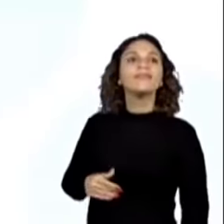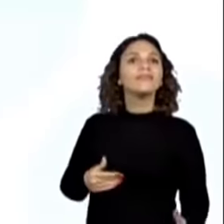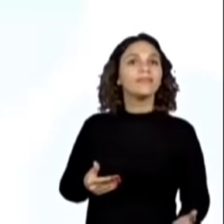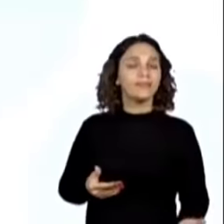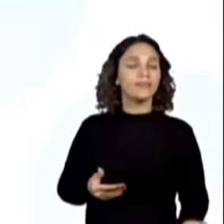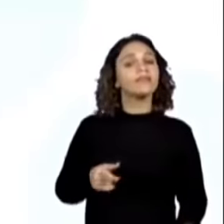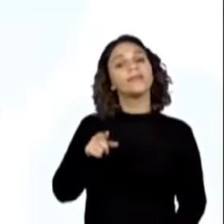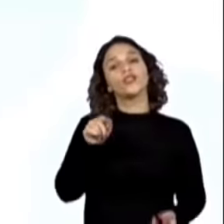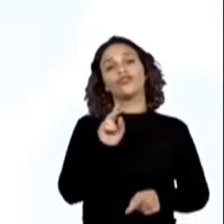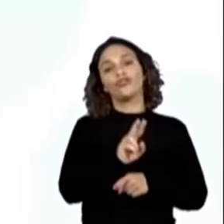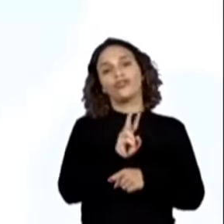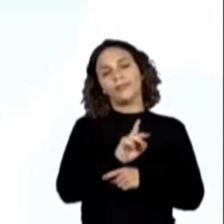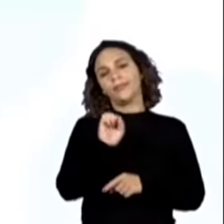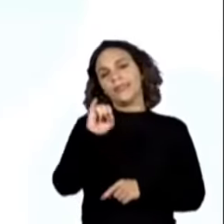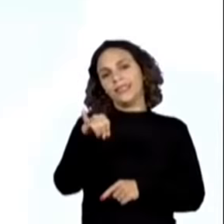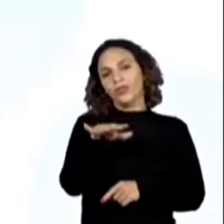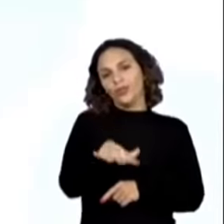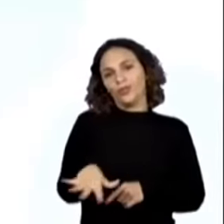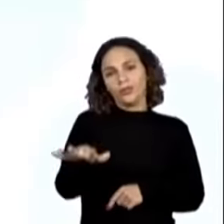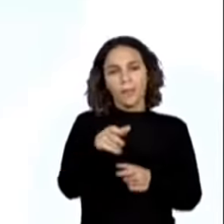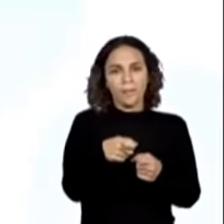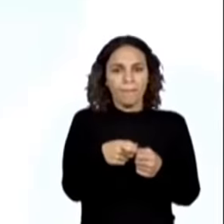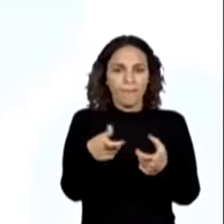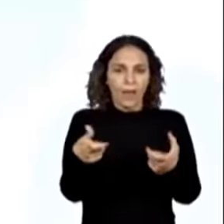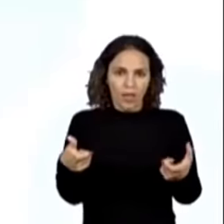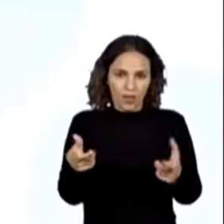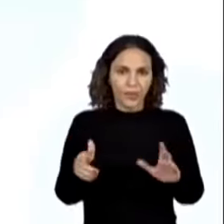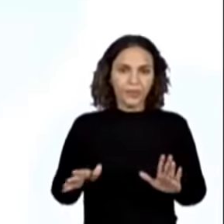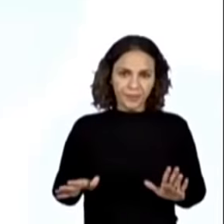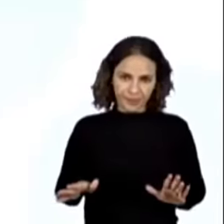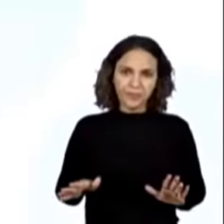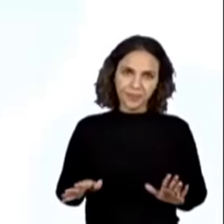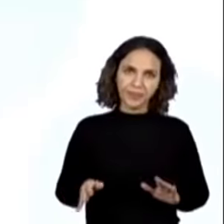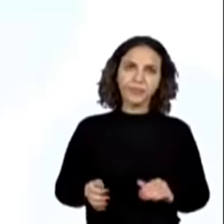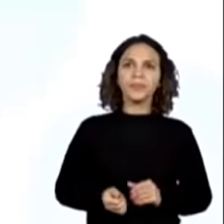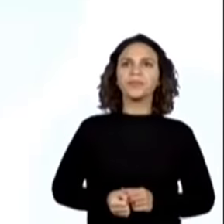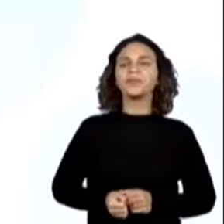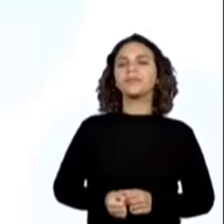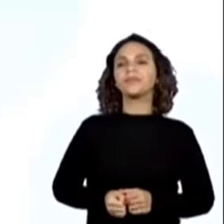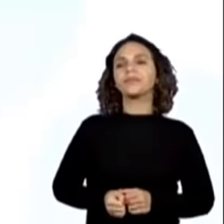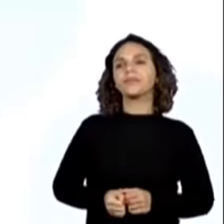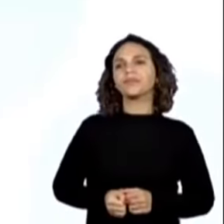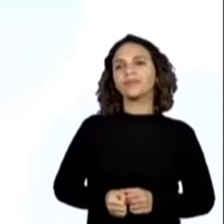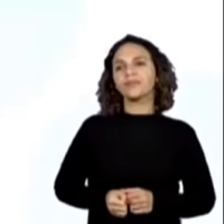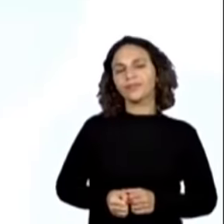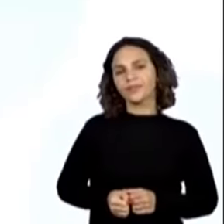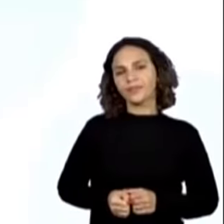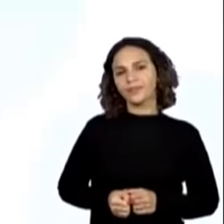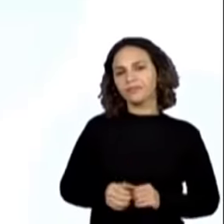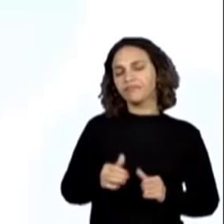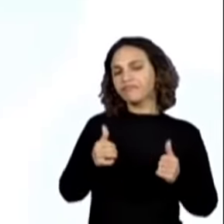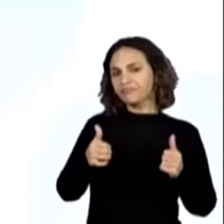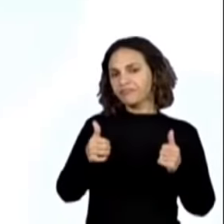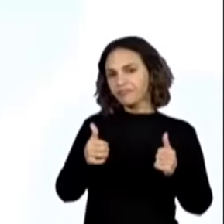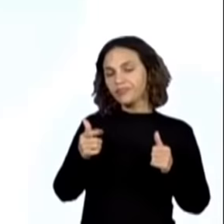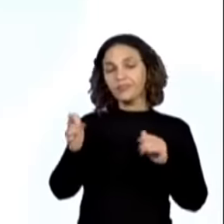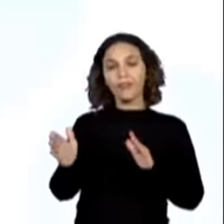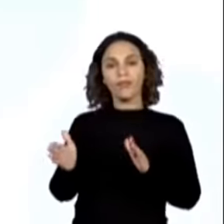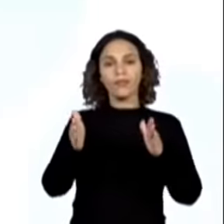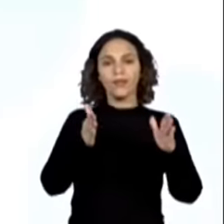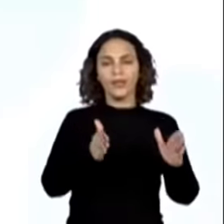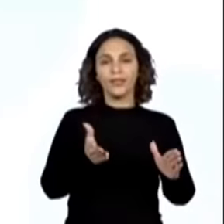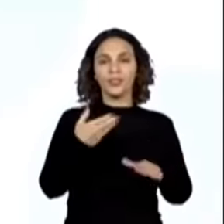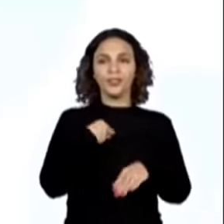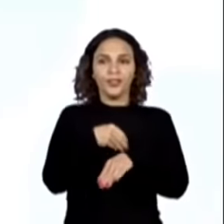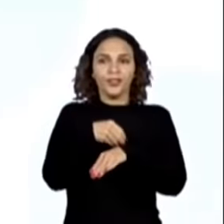que eu conto com a maioria conhecendo. Certo? A maioria conhece esses contos. Beleza. Então,